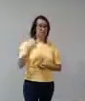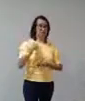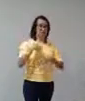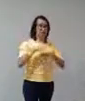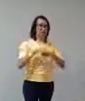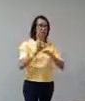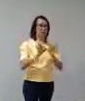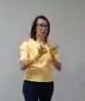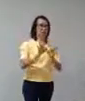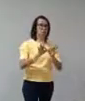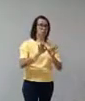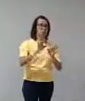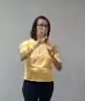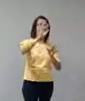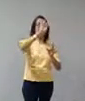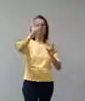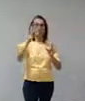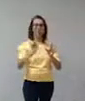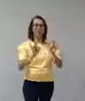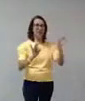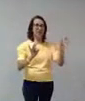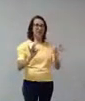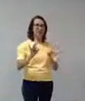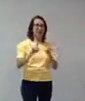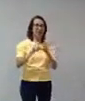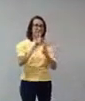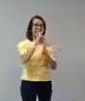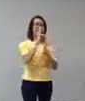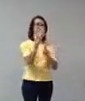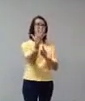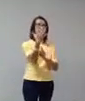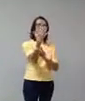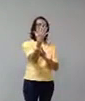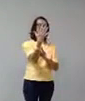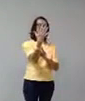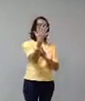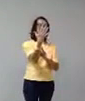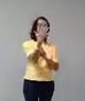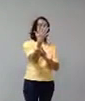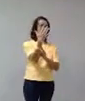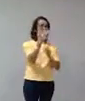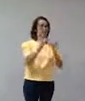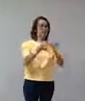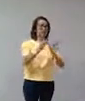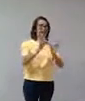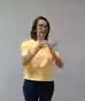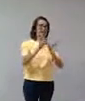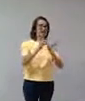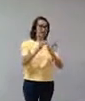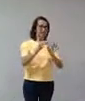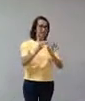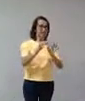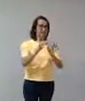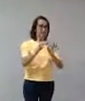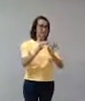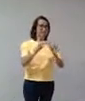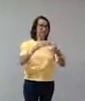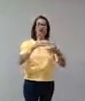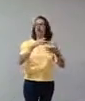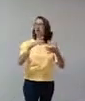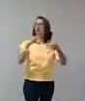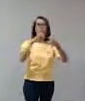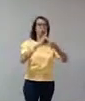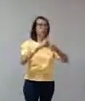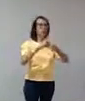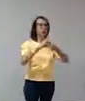Eu fiz de forma espelhada as células do tipo candelabro correlacionando com a árvore